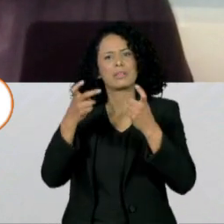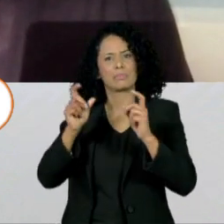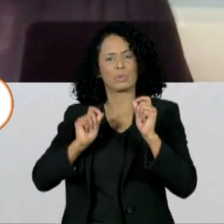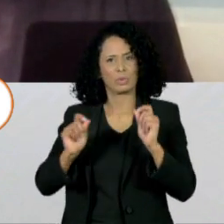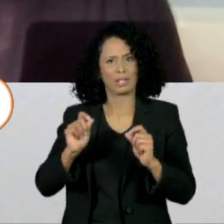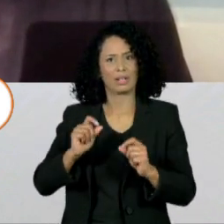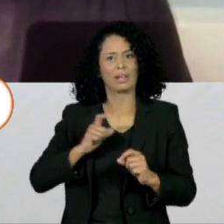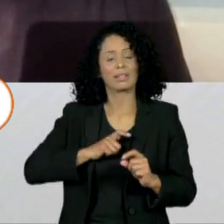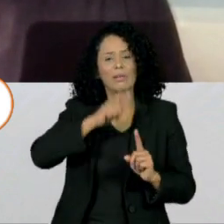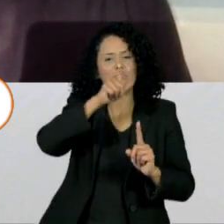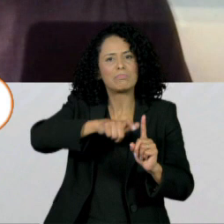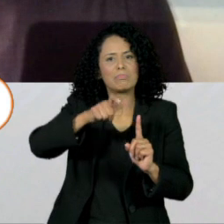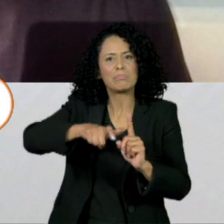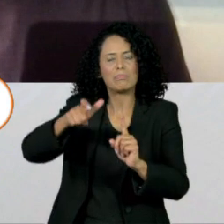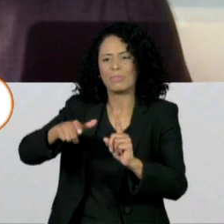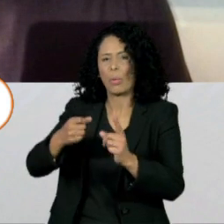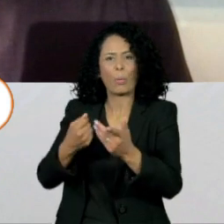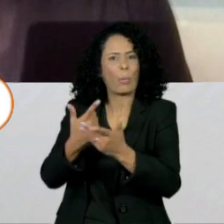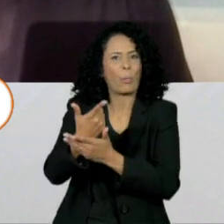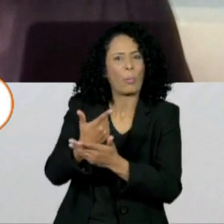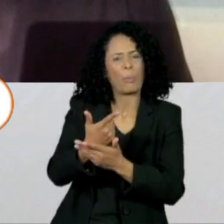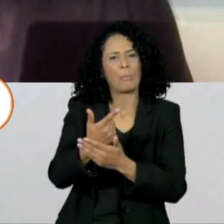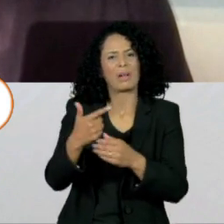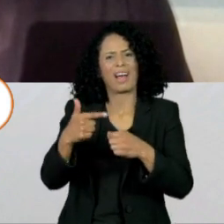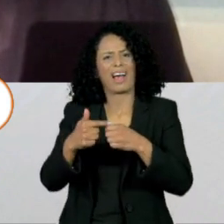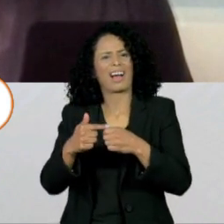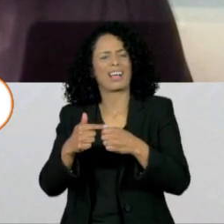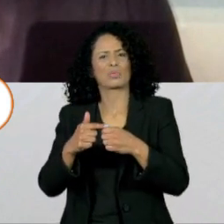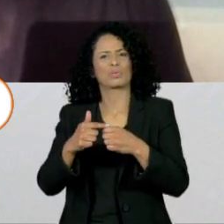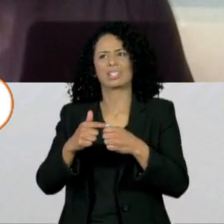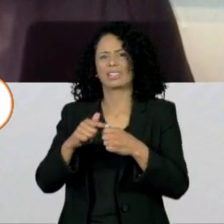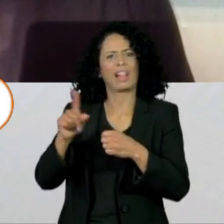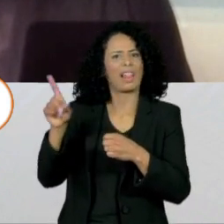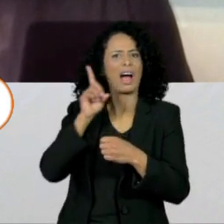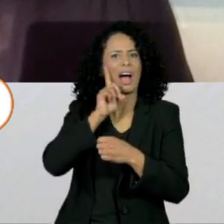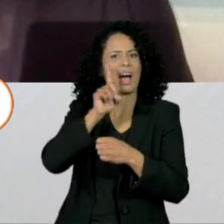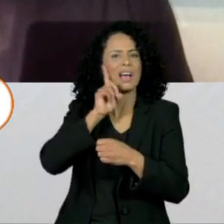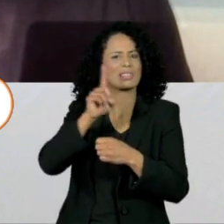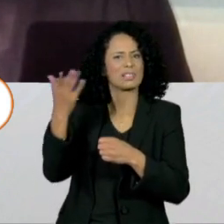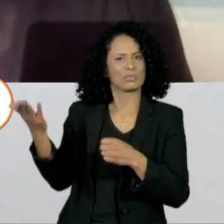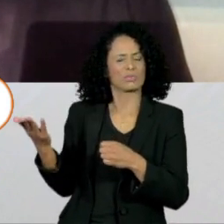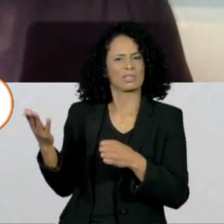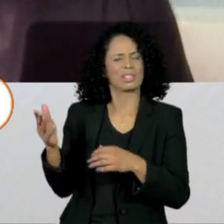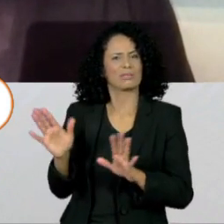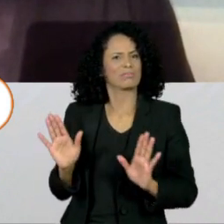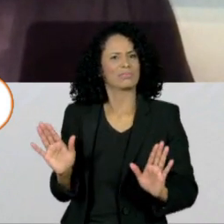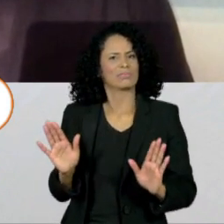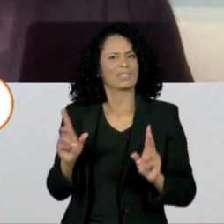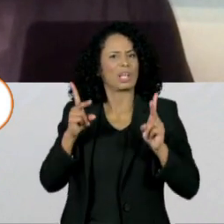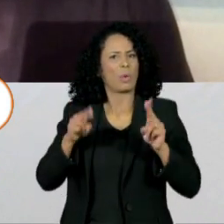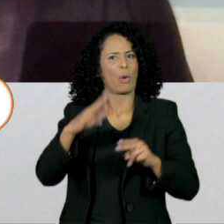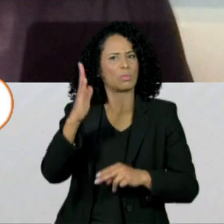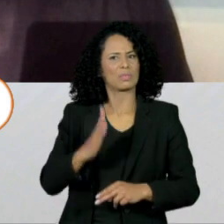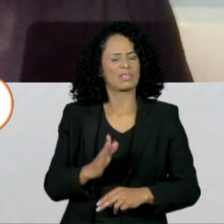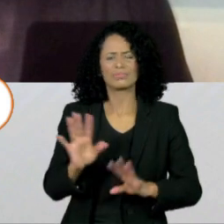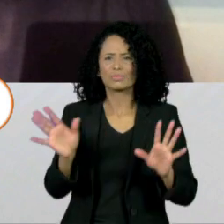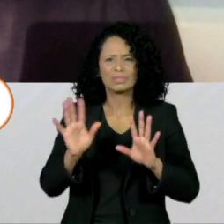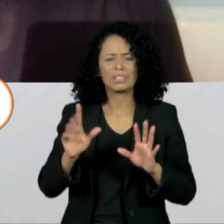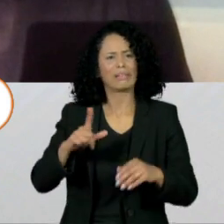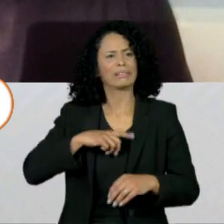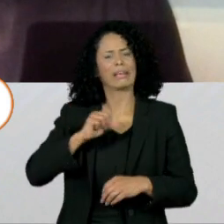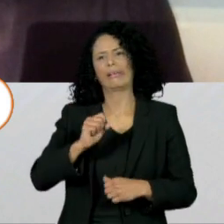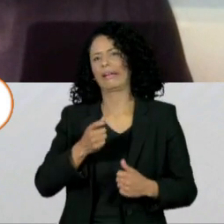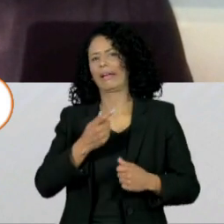em zerar o imposto à gasolina nos Estados Unidos. Você está vendo também subsídios sendo dados lá na Espanha, em Portugal,